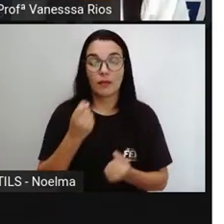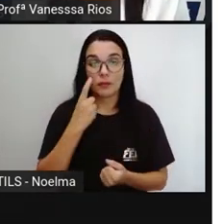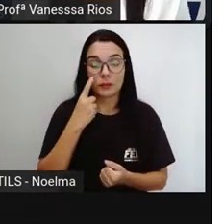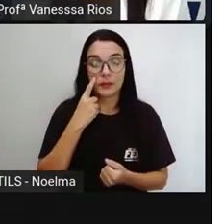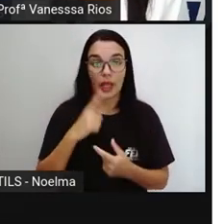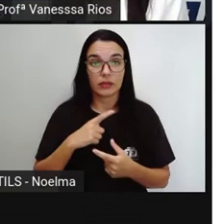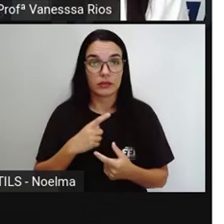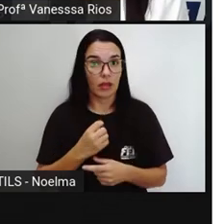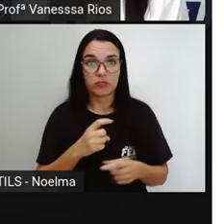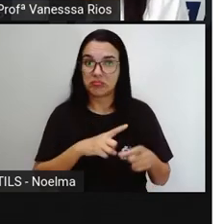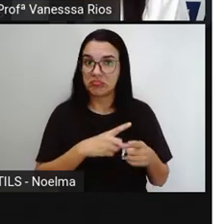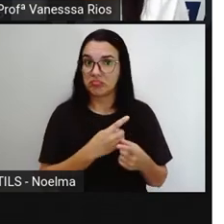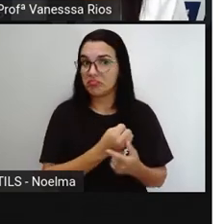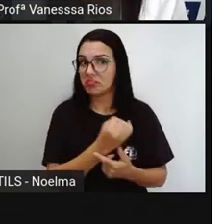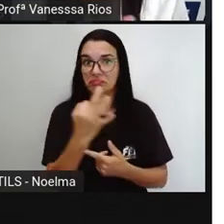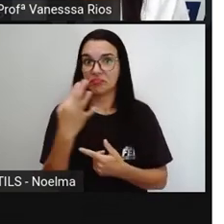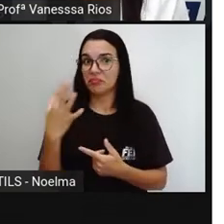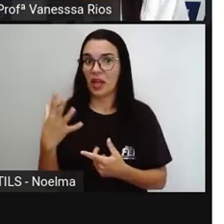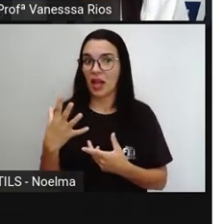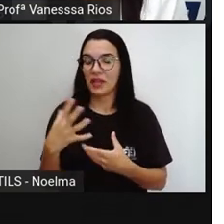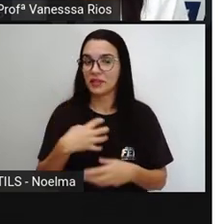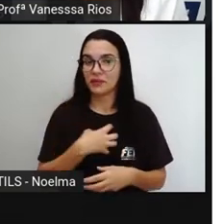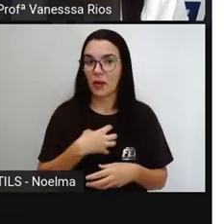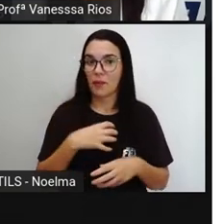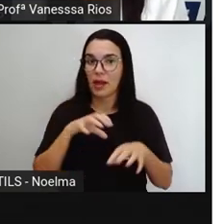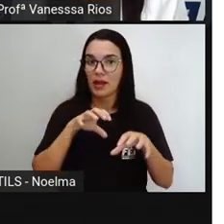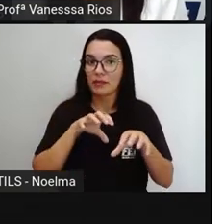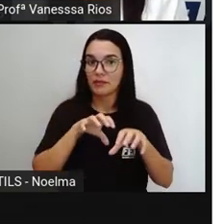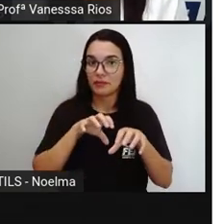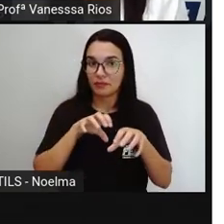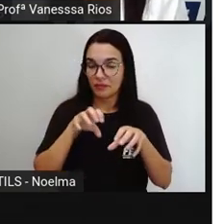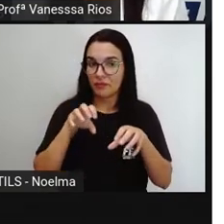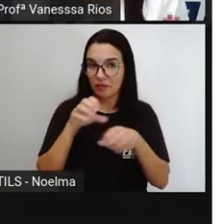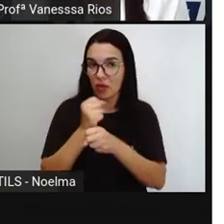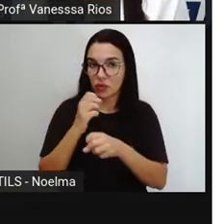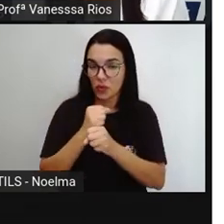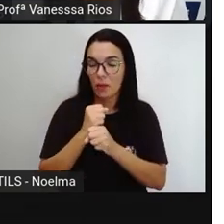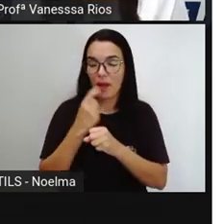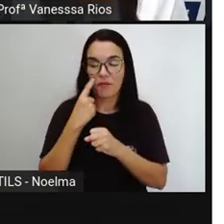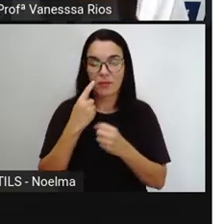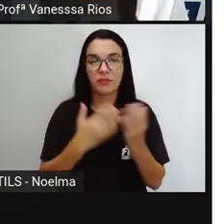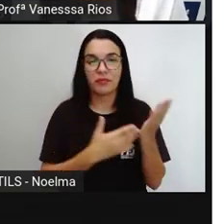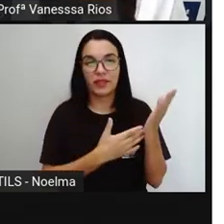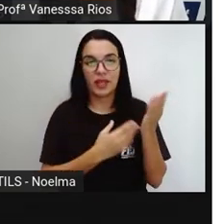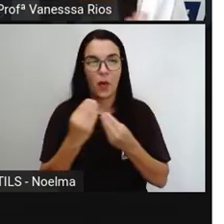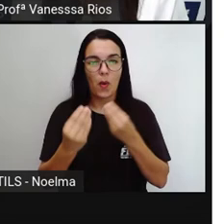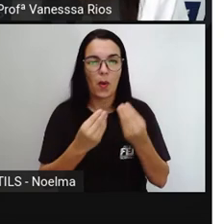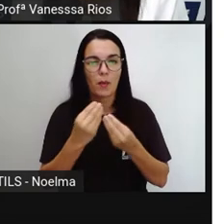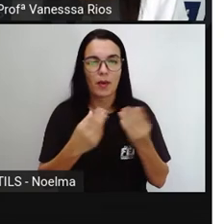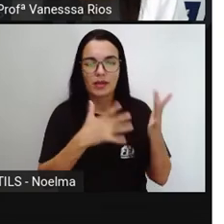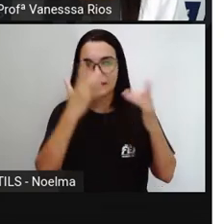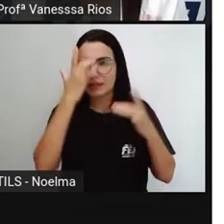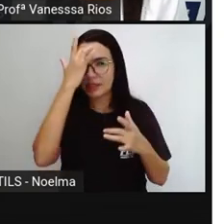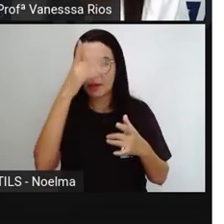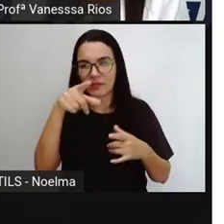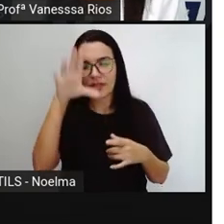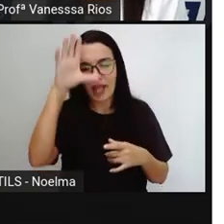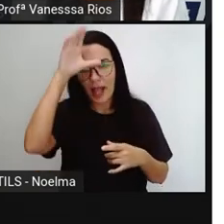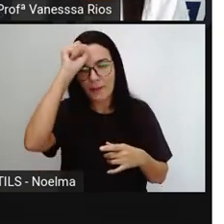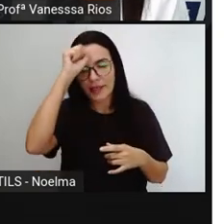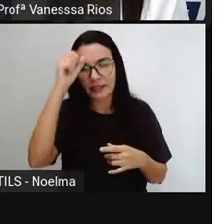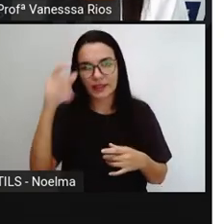várias formas de calcular existem regras diferentes para o cálculo A Pró trouxe uma regrinha aqui mais simples para a gente